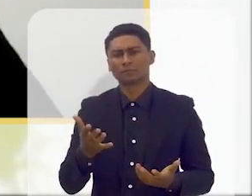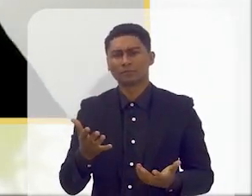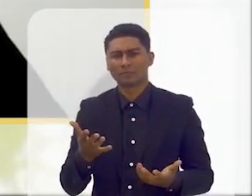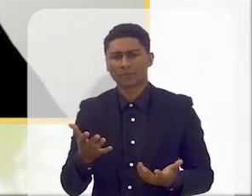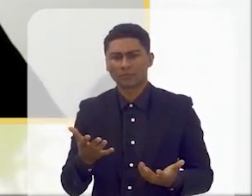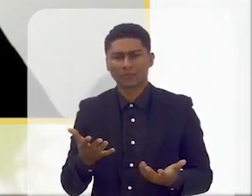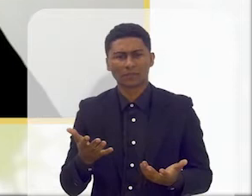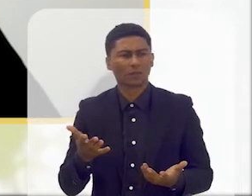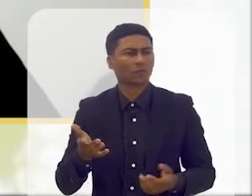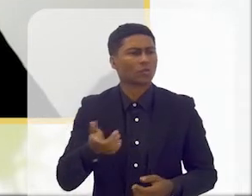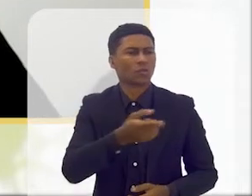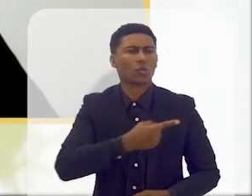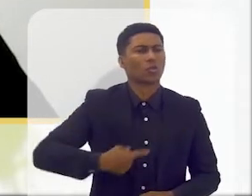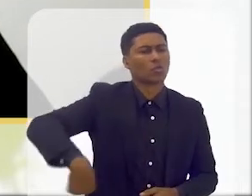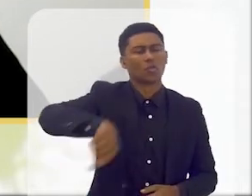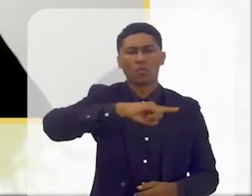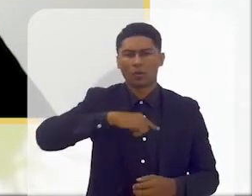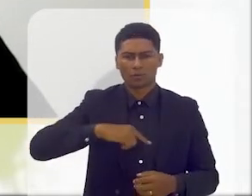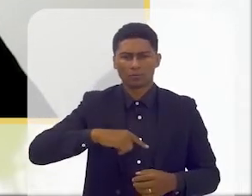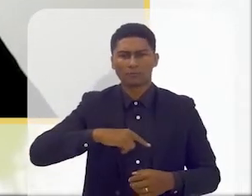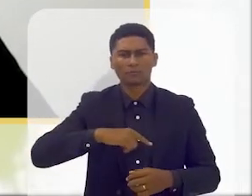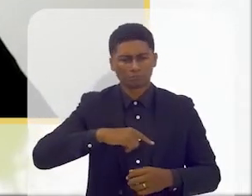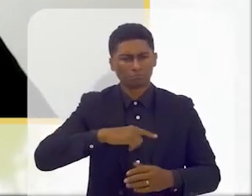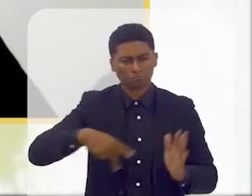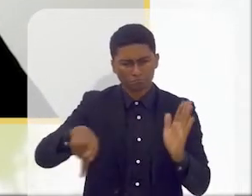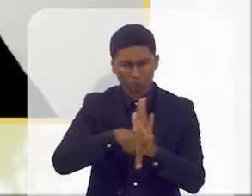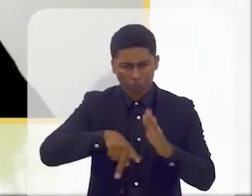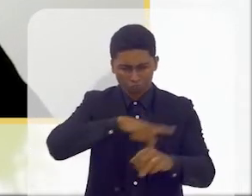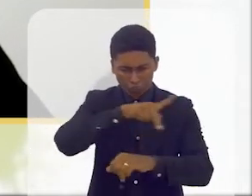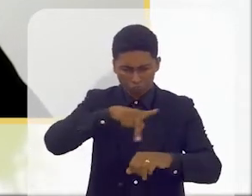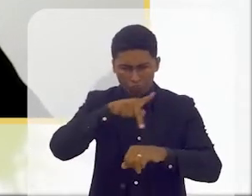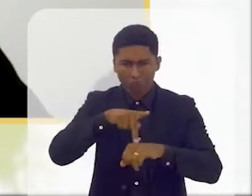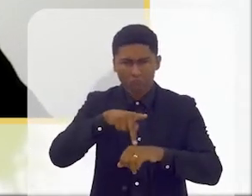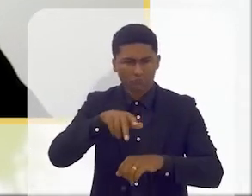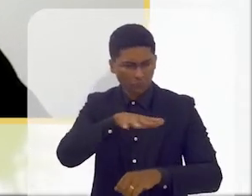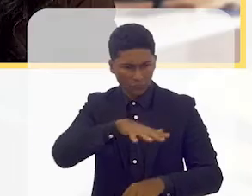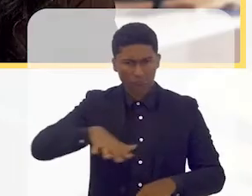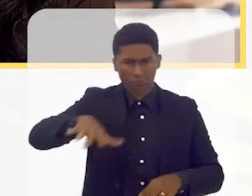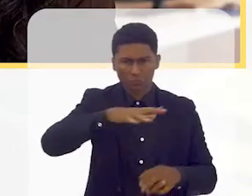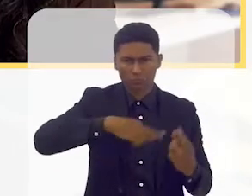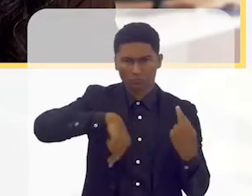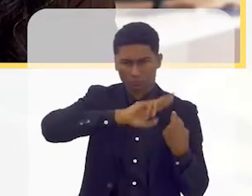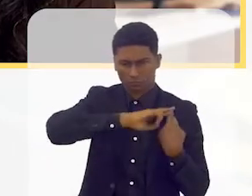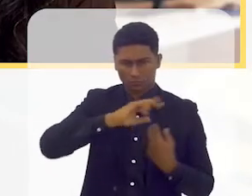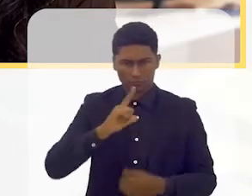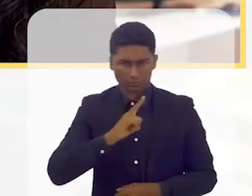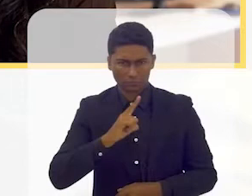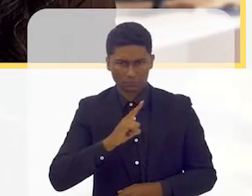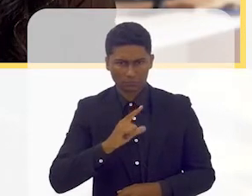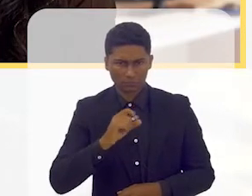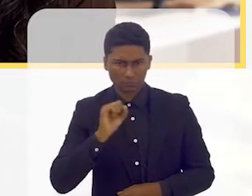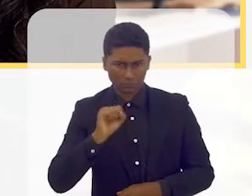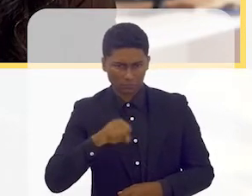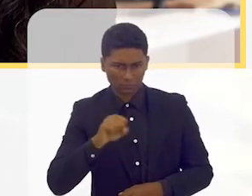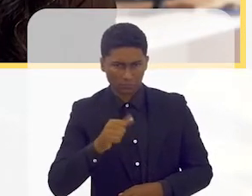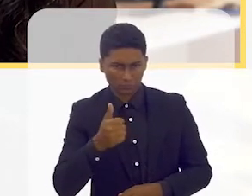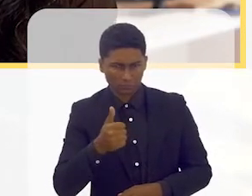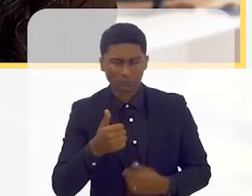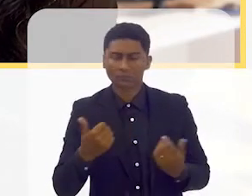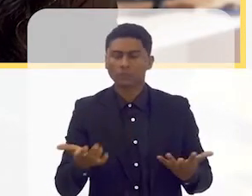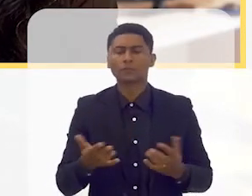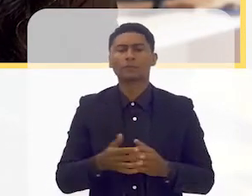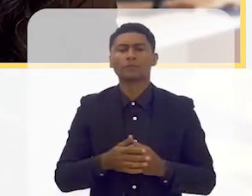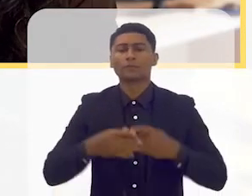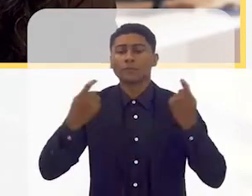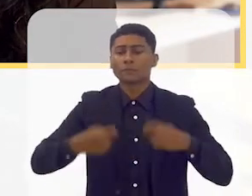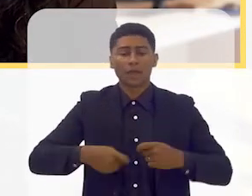que no fundo somos todos nós, nós todos fazemos parque com o país e todos somos responsáveis, tem que ter esta obrigação